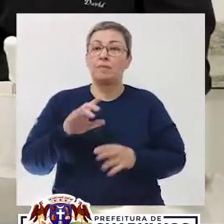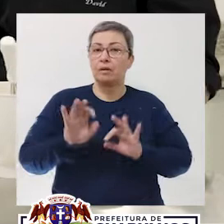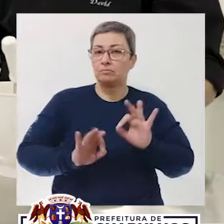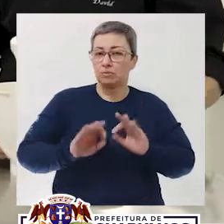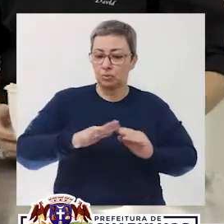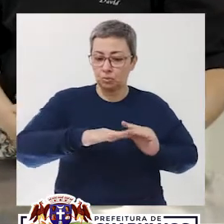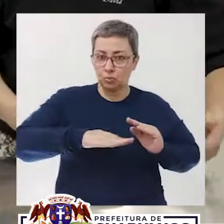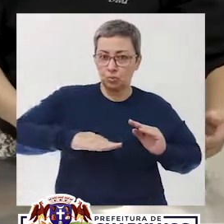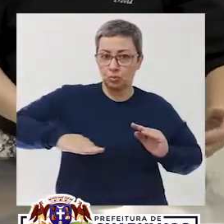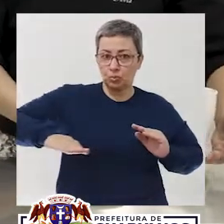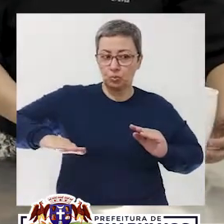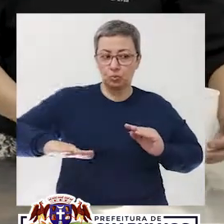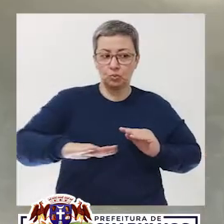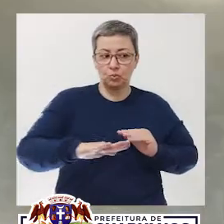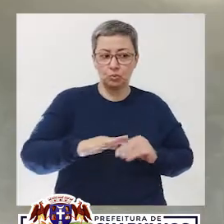Acertar.